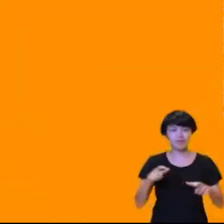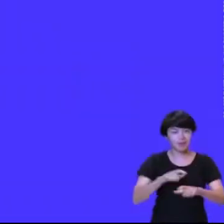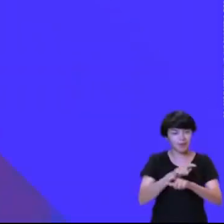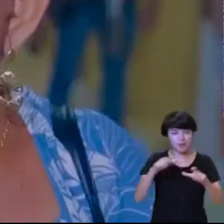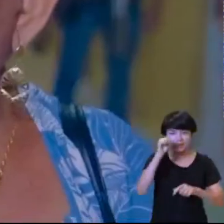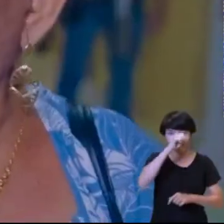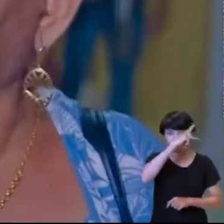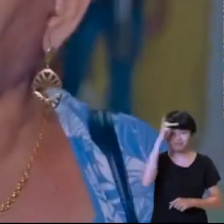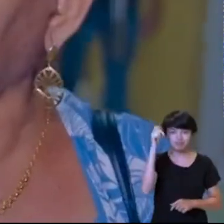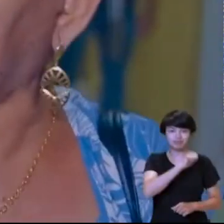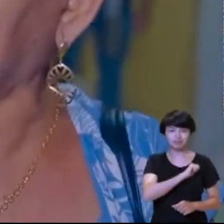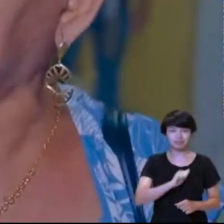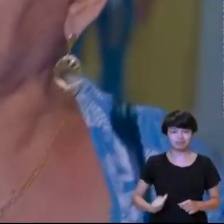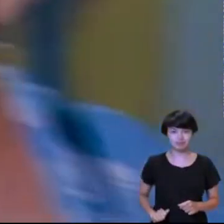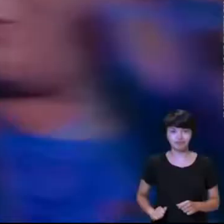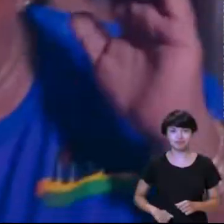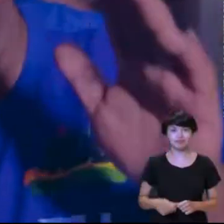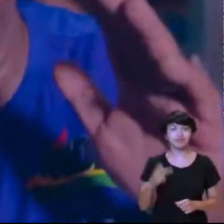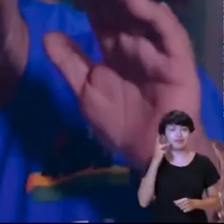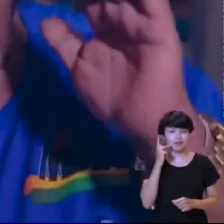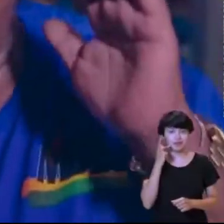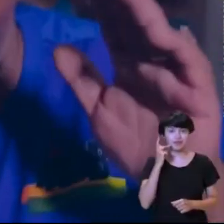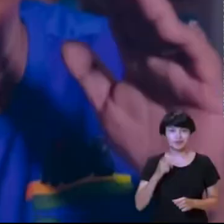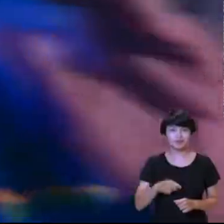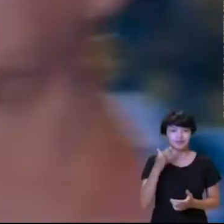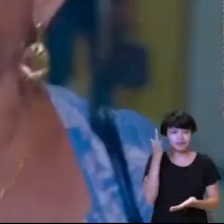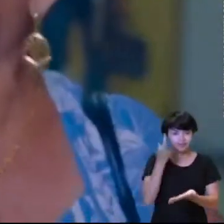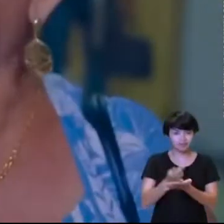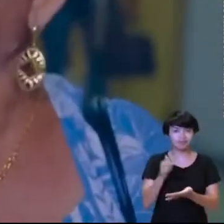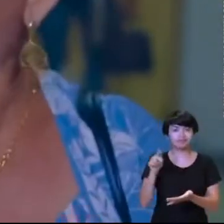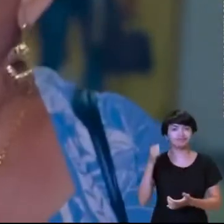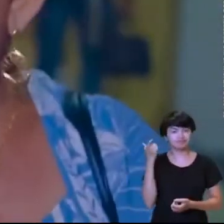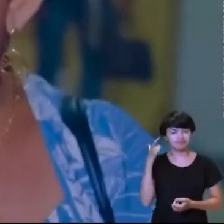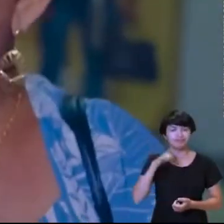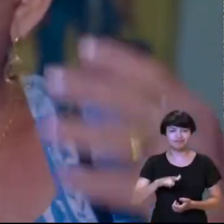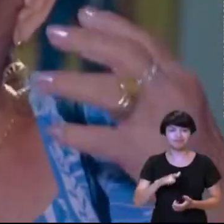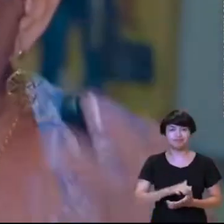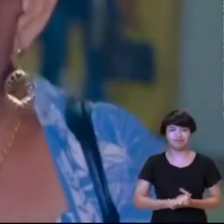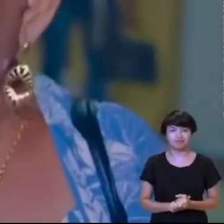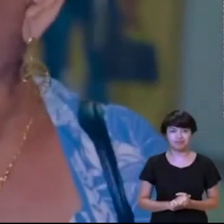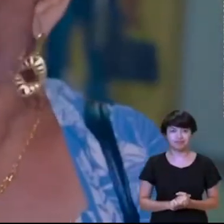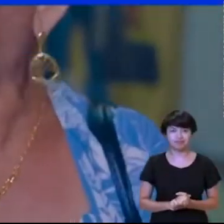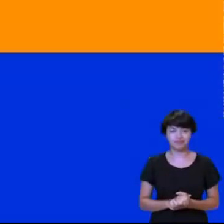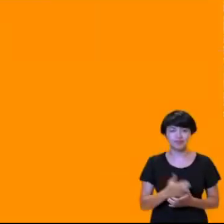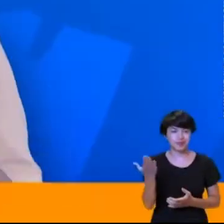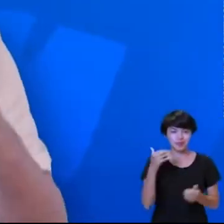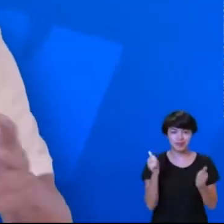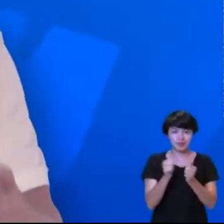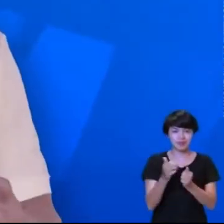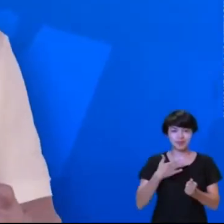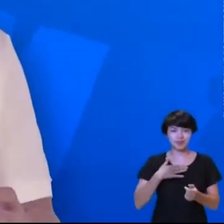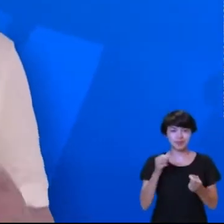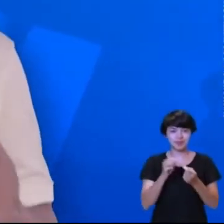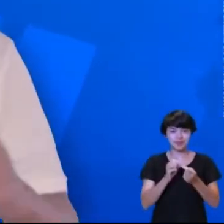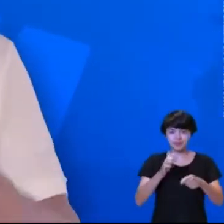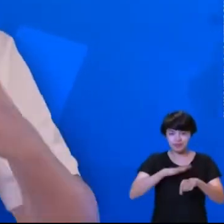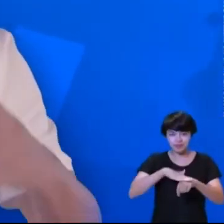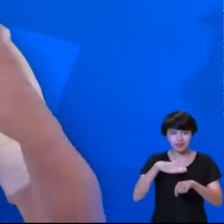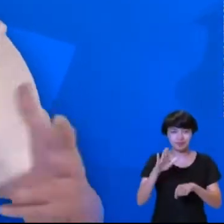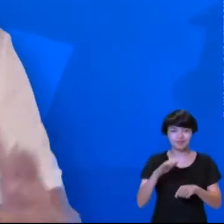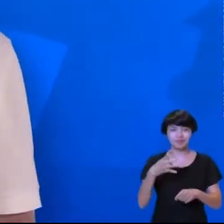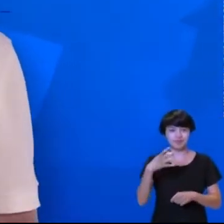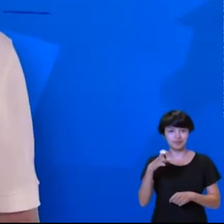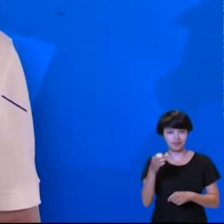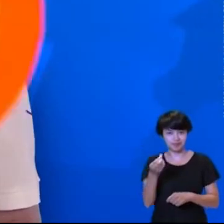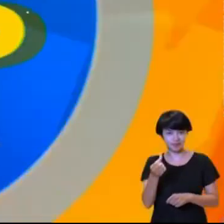Ele foi o maior prefeito que nós vivemos, não é o pioneiro. E eu tenho fé que ele vai ganhar. Venha comigo. Vamos fazer